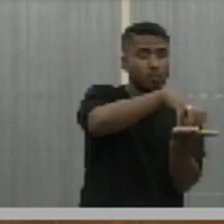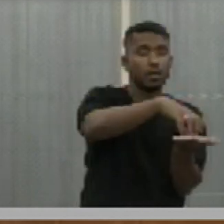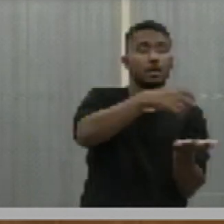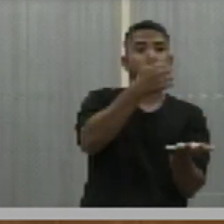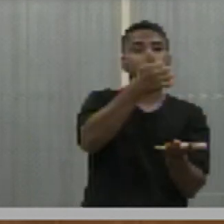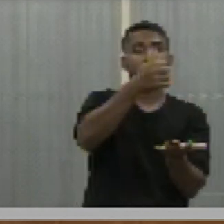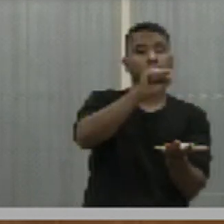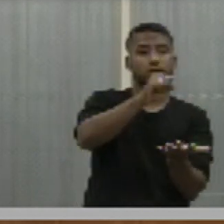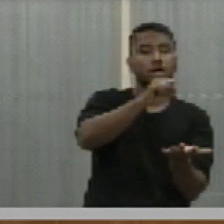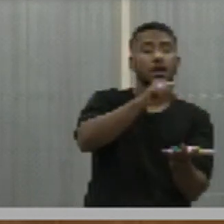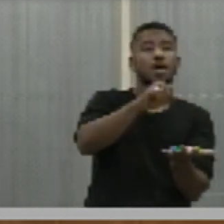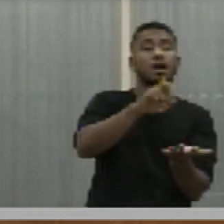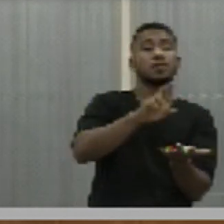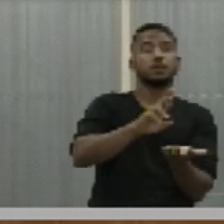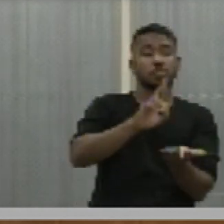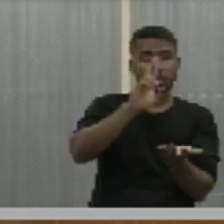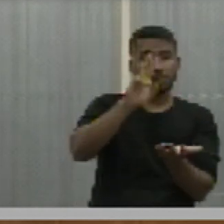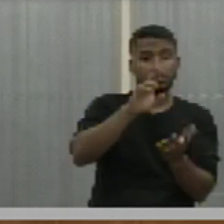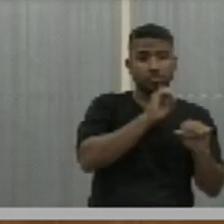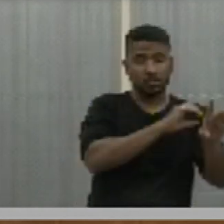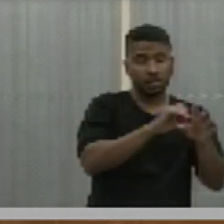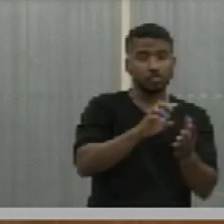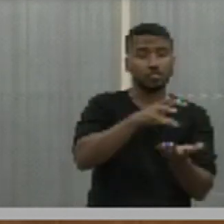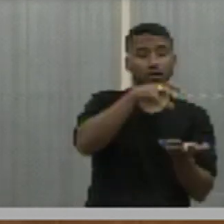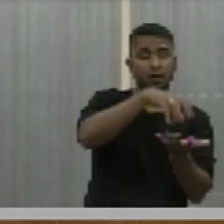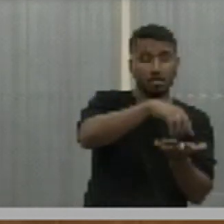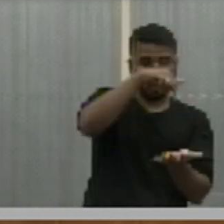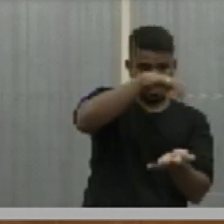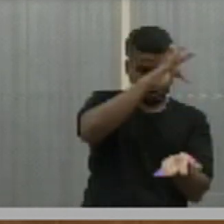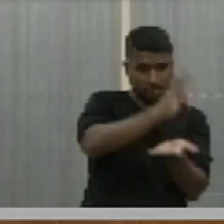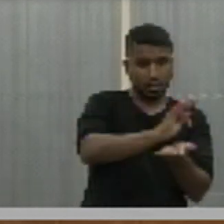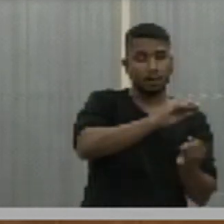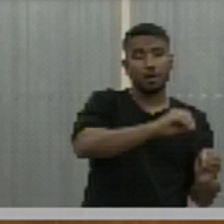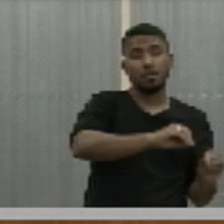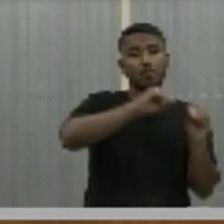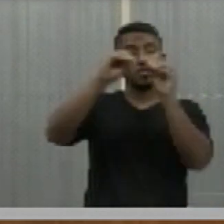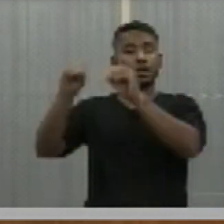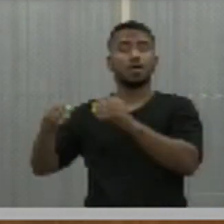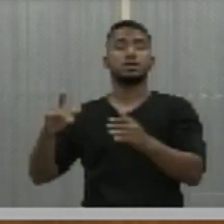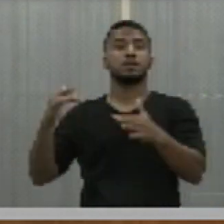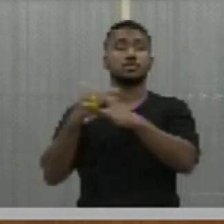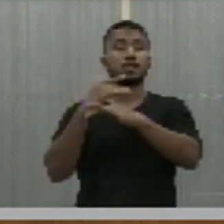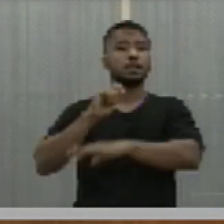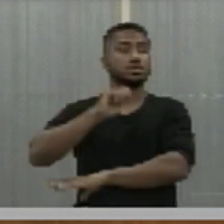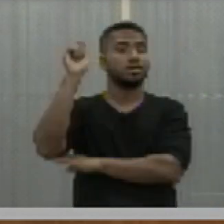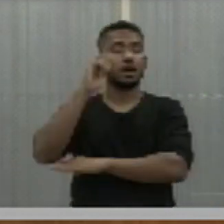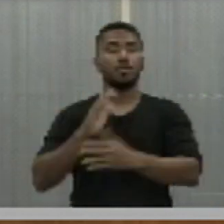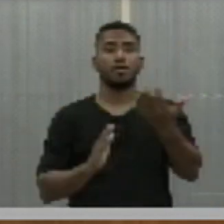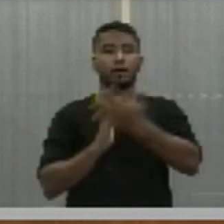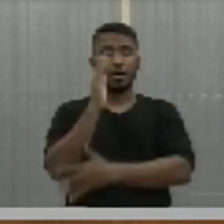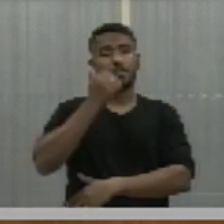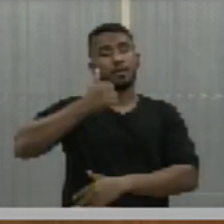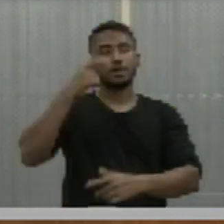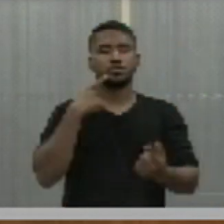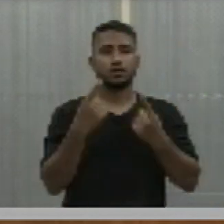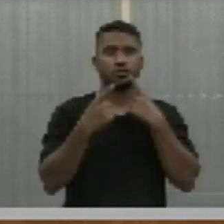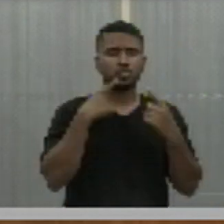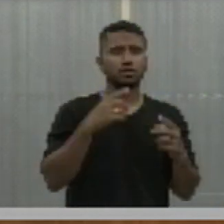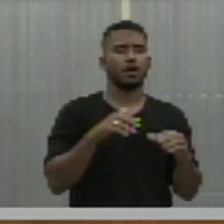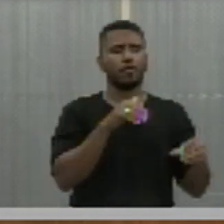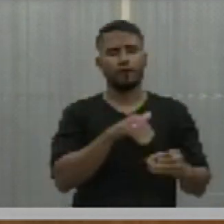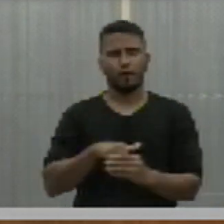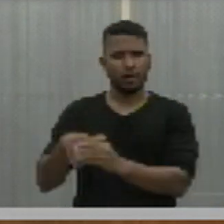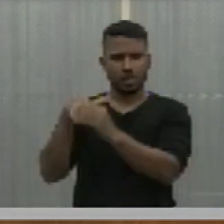18ª Gerência Regional de Educação da cidade de Terezina para a cidade de Alço. Ordem do dia aprovada em primeira discussão e